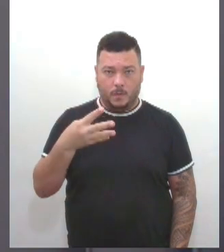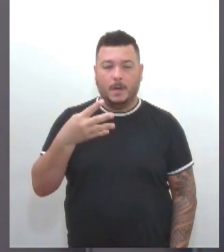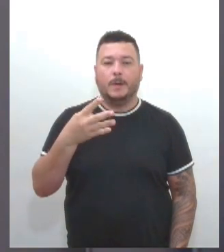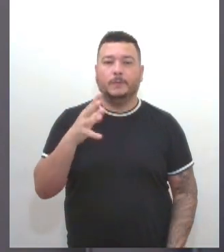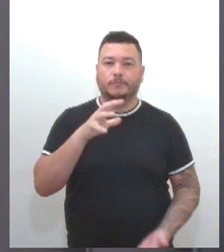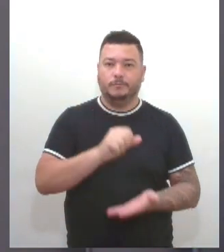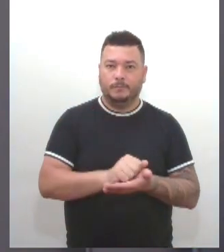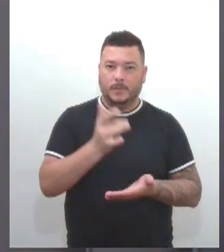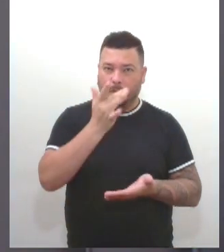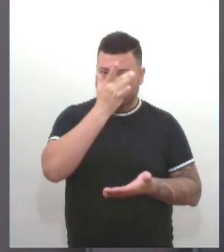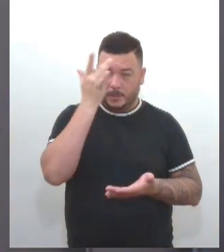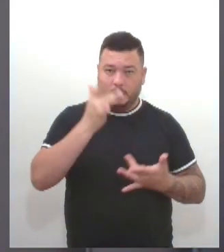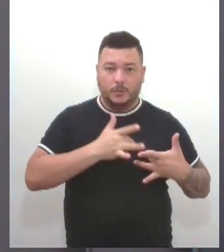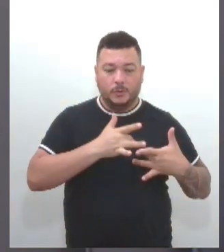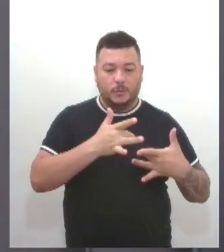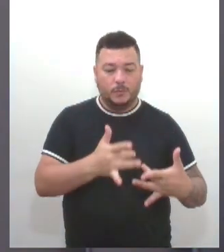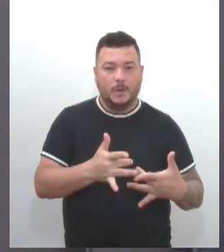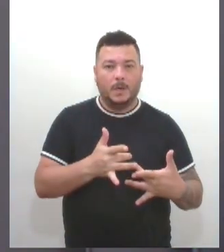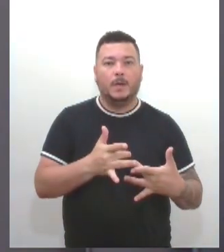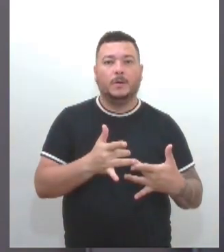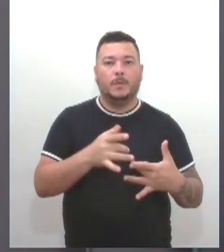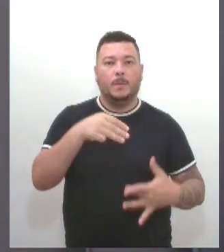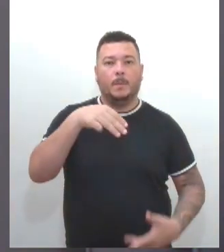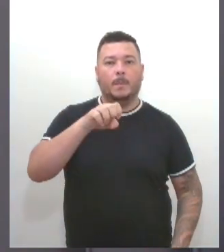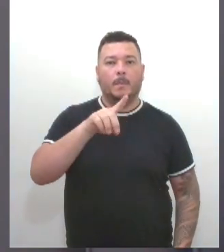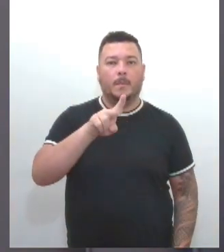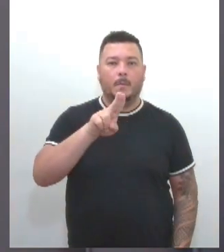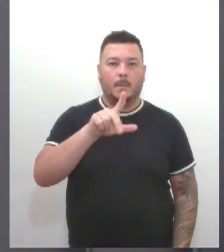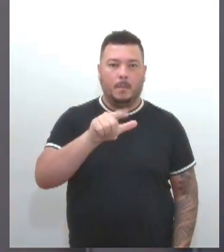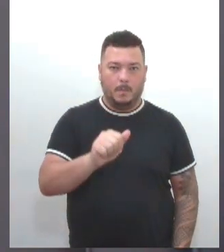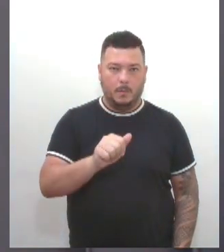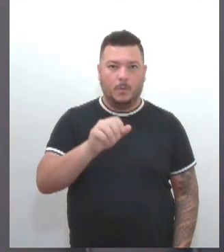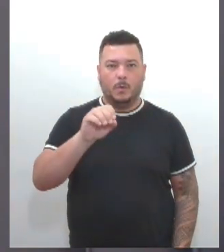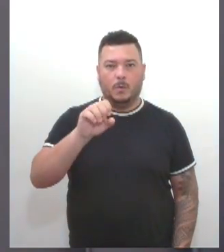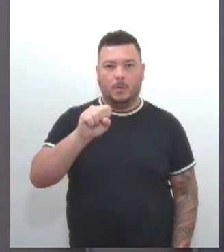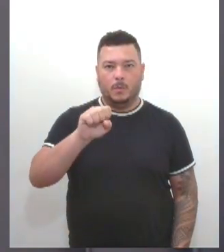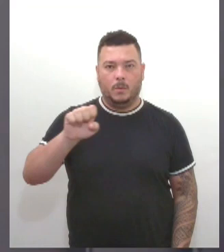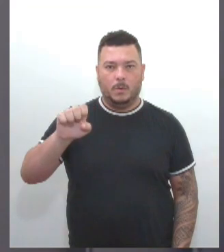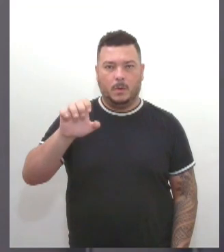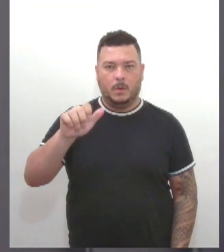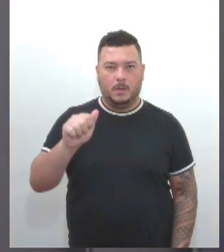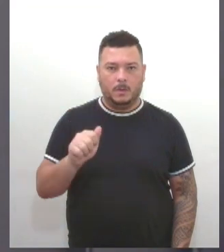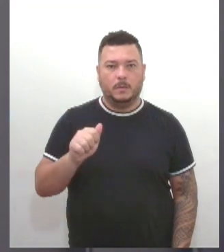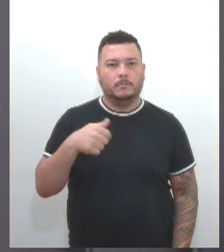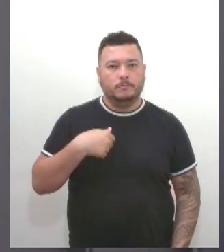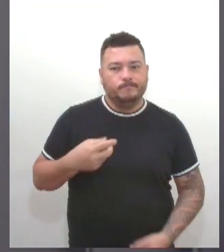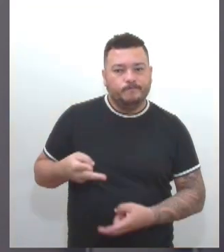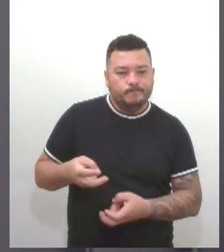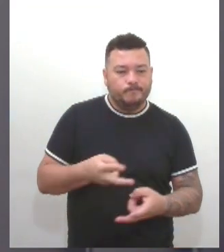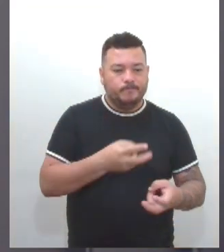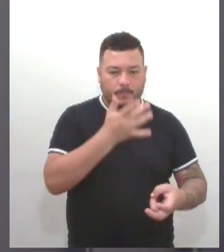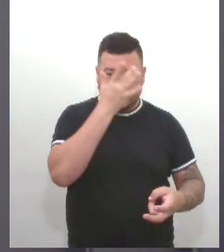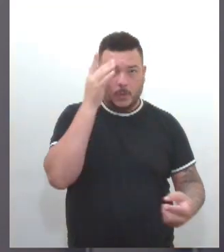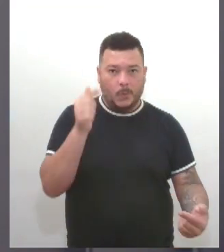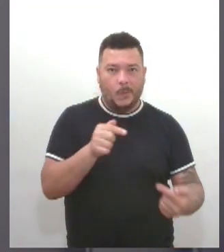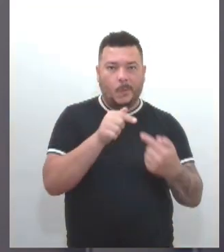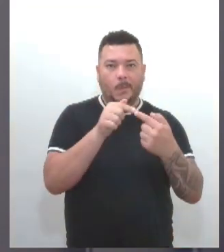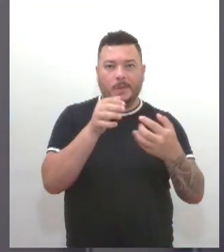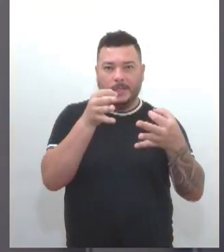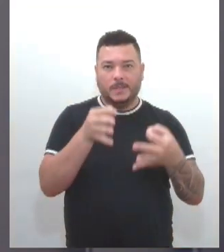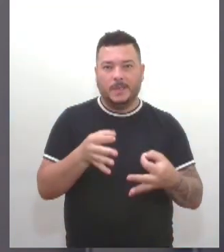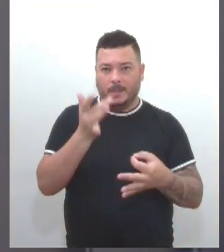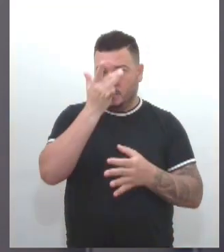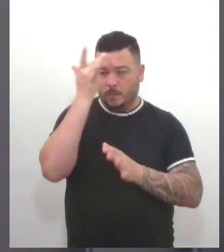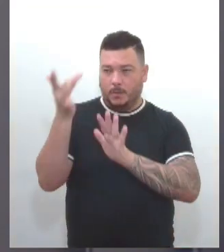que passam a integrar o Registro Nacional de Doadores, que rastreia doadores compatíveis para atender pacientes que precisam